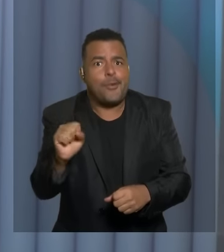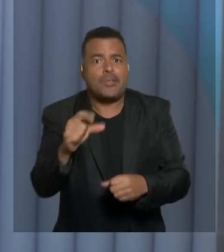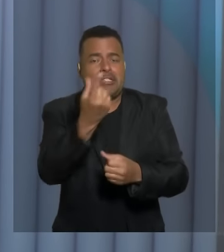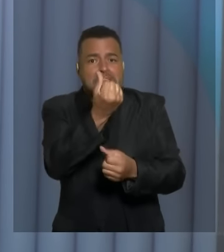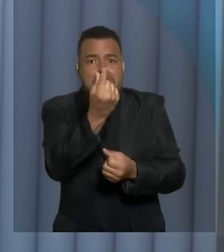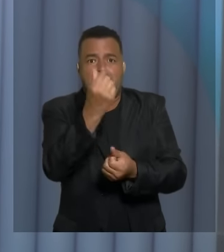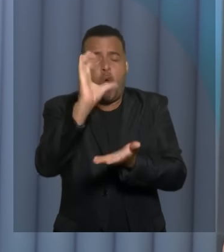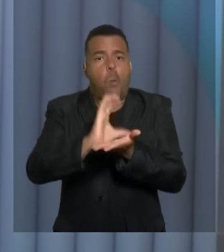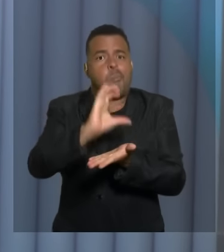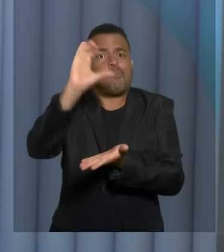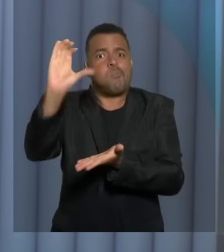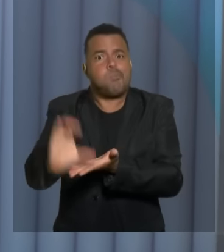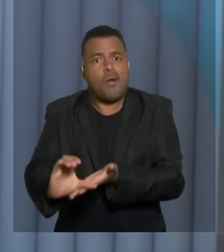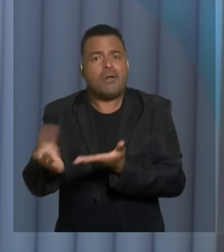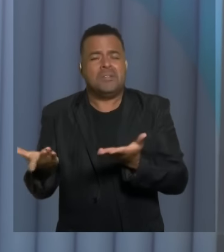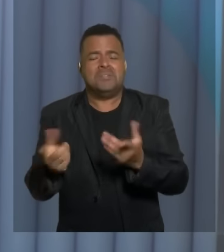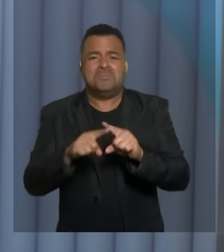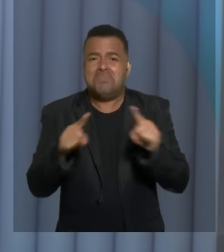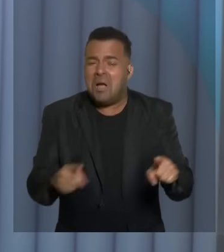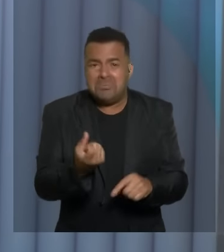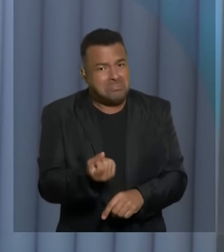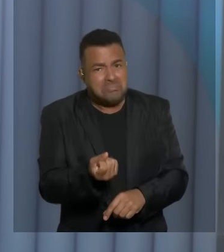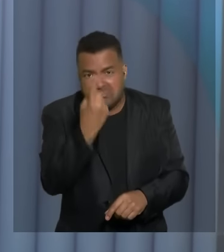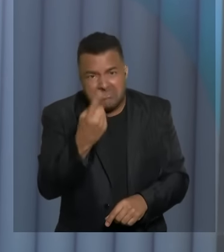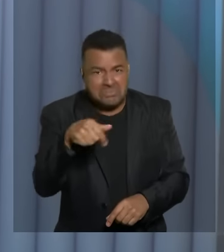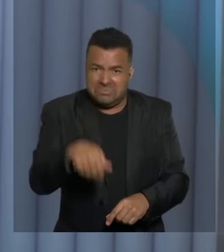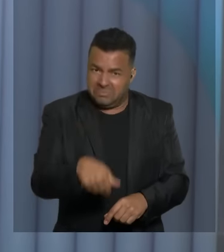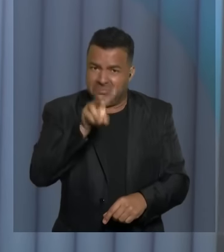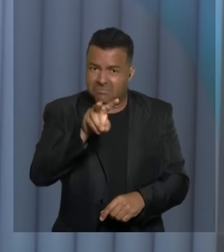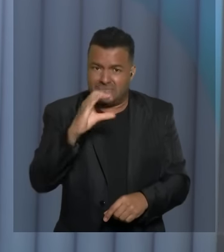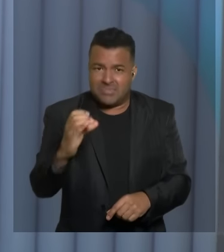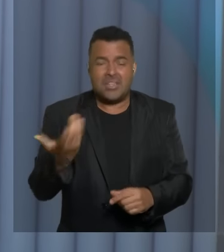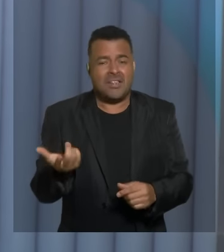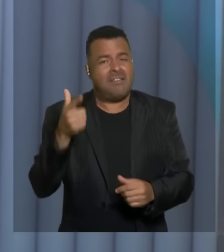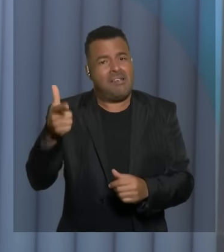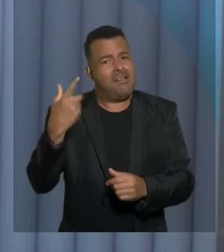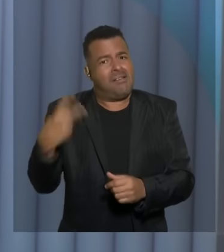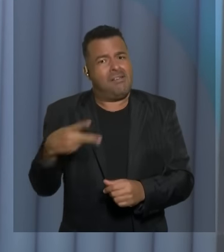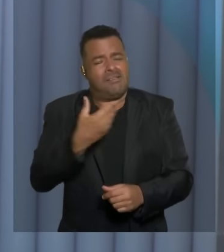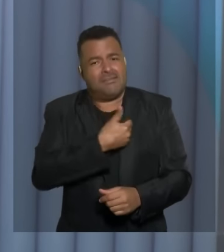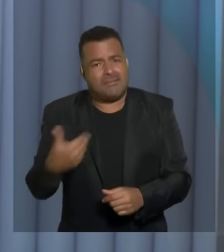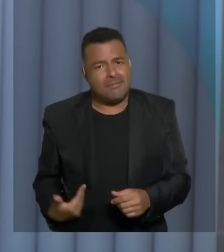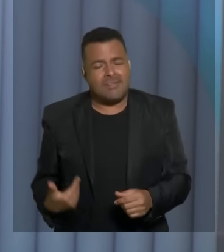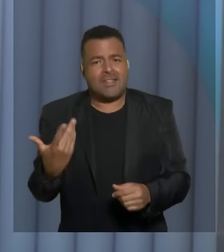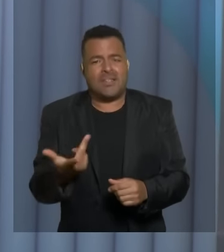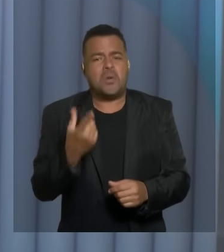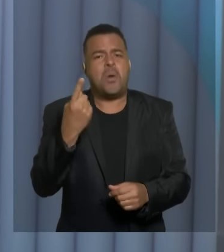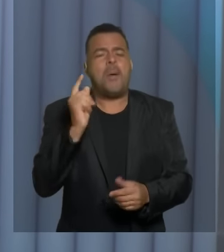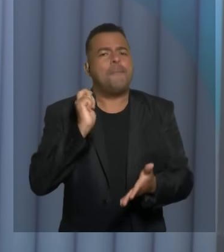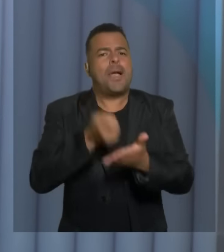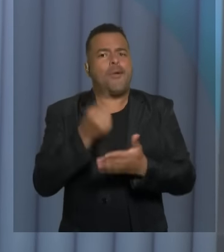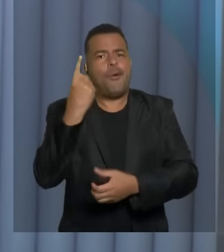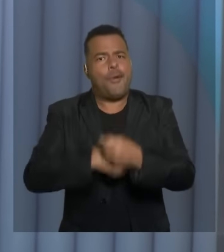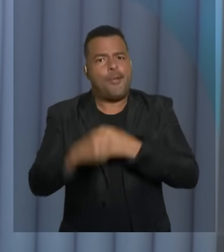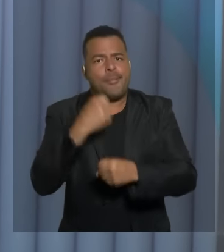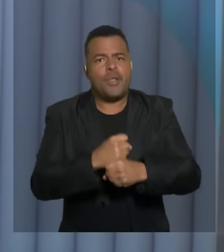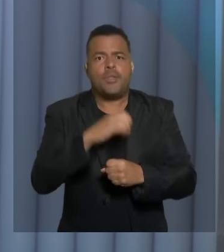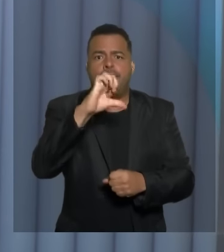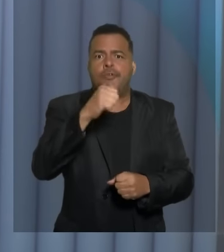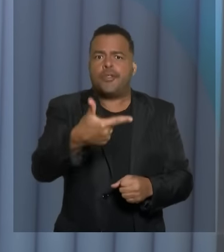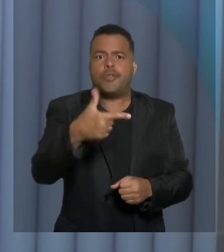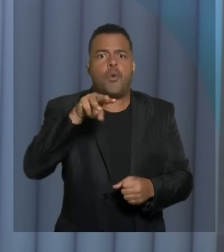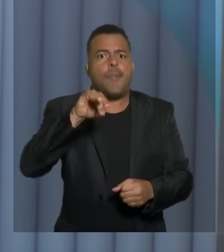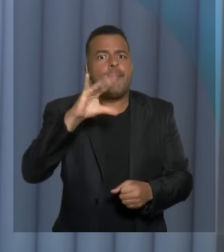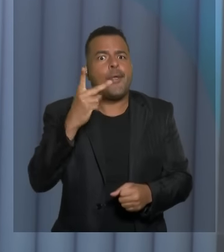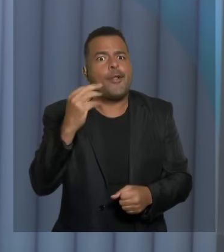Agora, é estranho que, em Vitória da Conquista, a atual gestão pagou, no ano passado, 92 milhões de